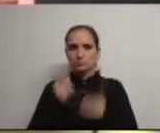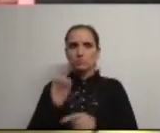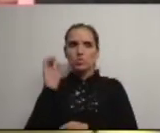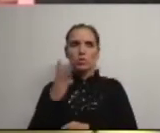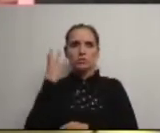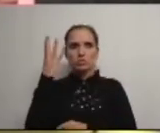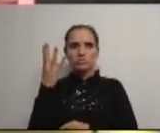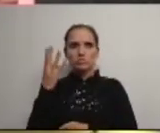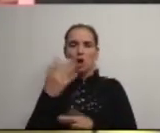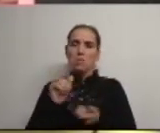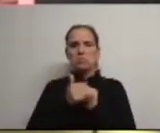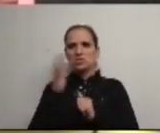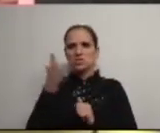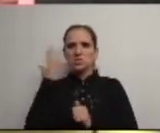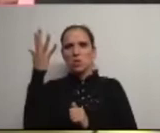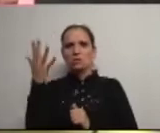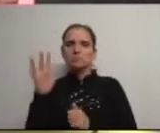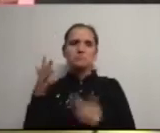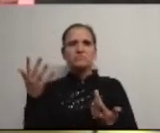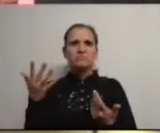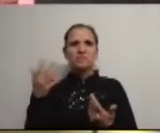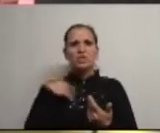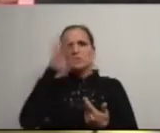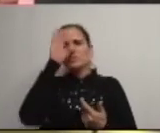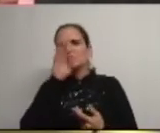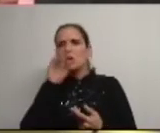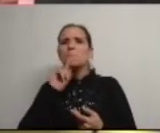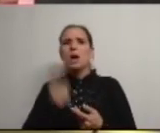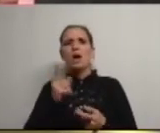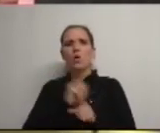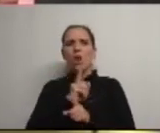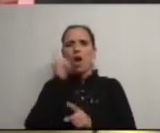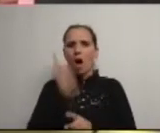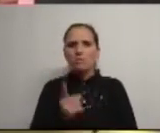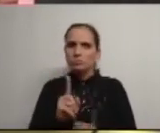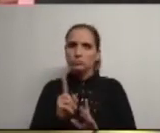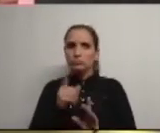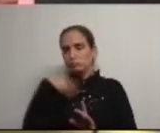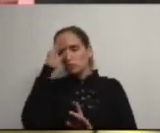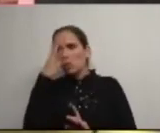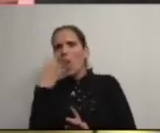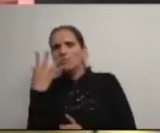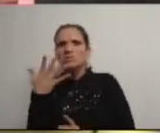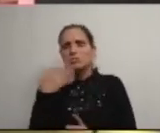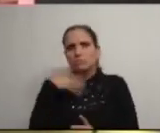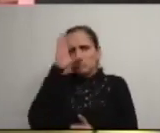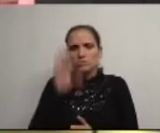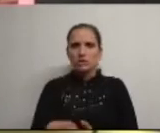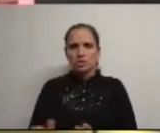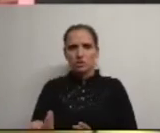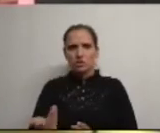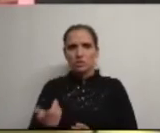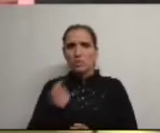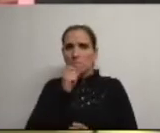agora alteraram para 5 mas isso também é eu não sei se é obrigatório ok não sei se tem de ser mesmo 4 ou 5 pronto 5 anos